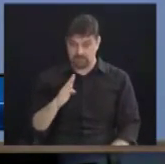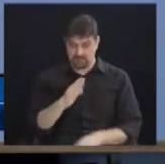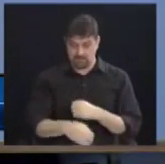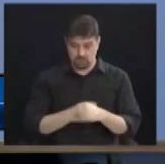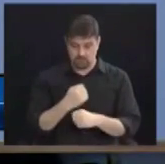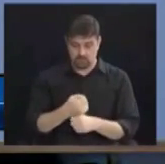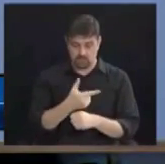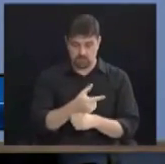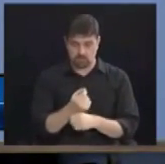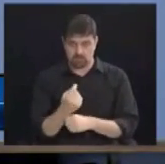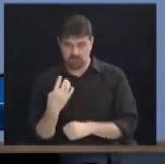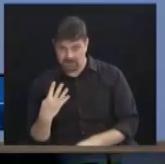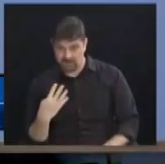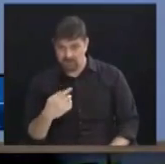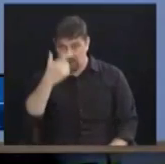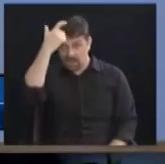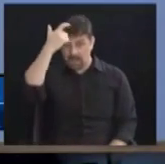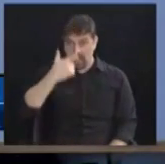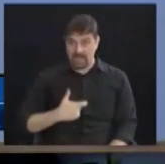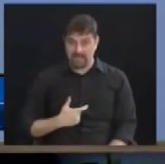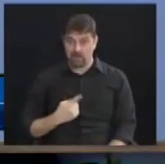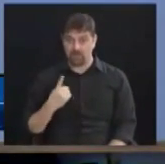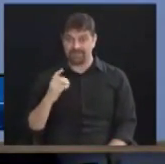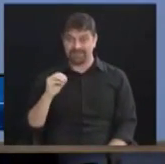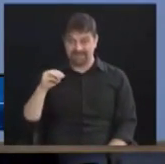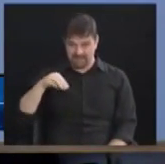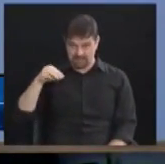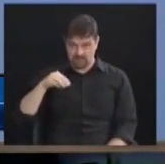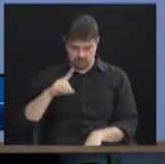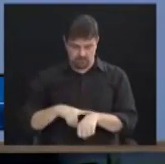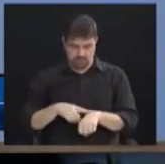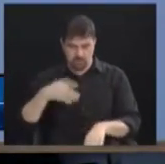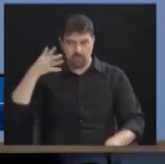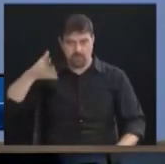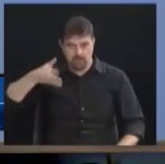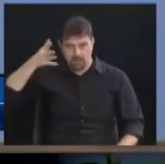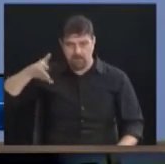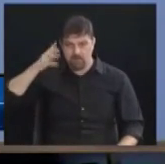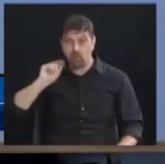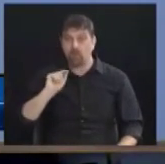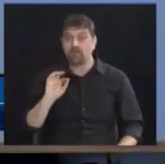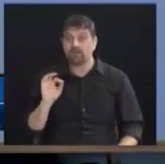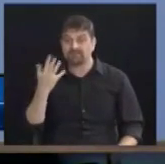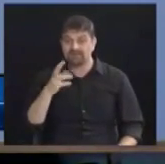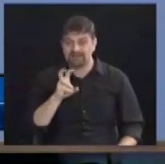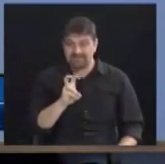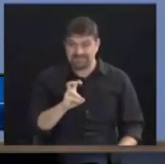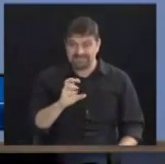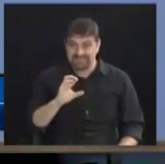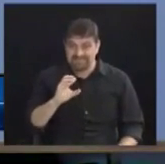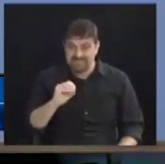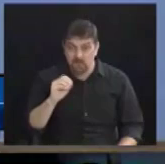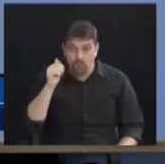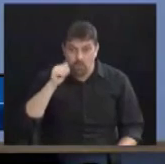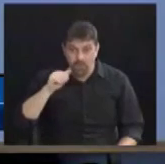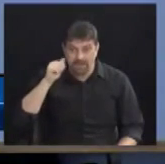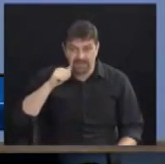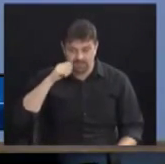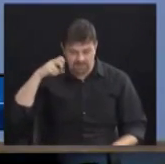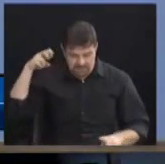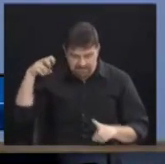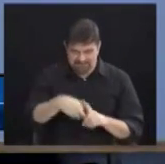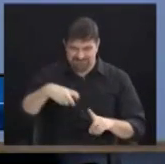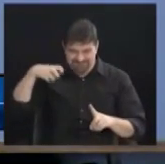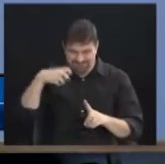10 minutos que eu estou ocupando a tribuna, 50 mulheres serão agredidas no nosso país.